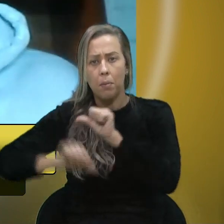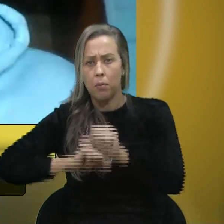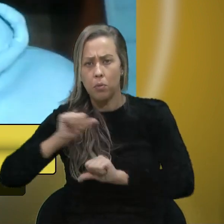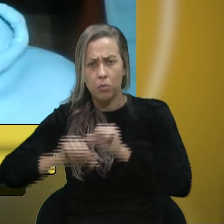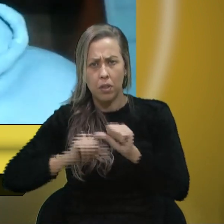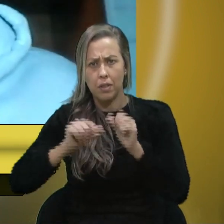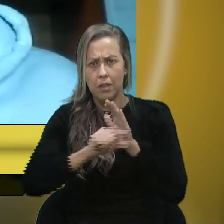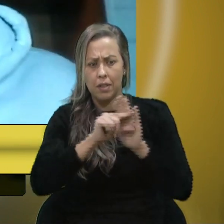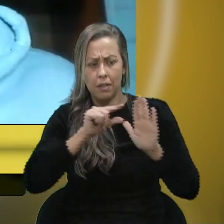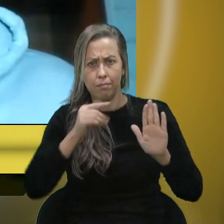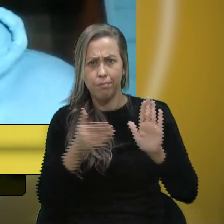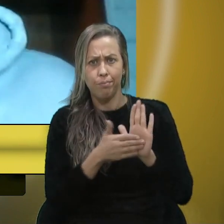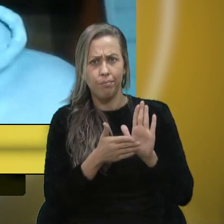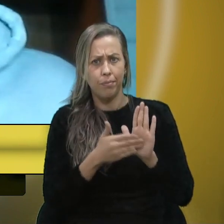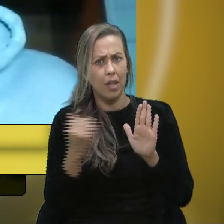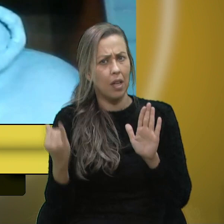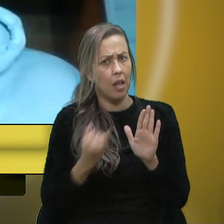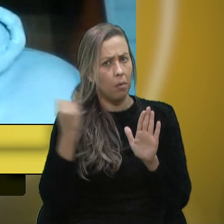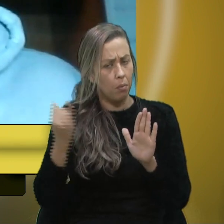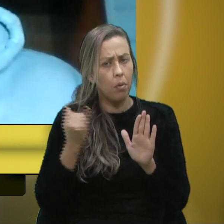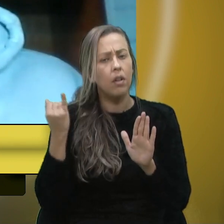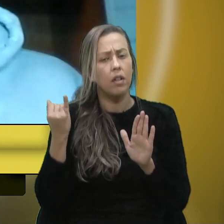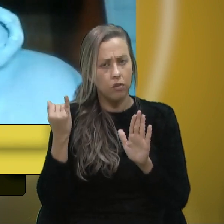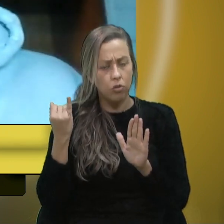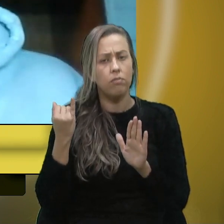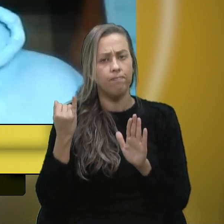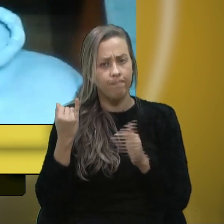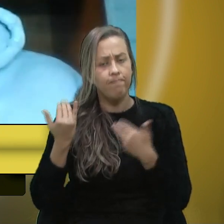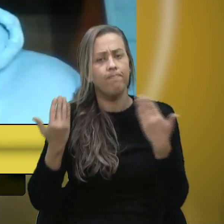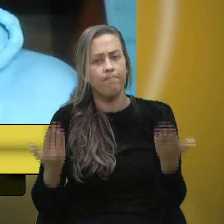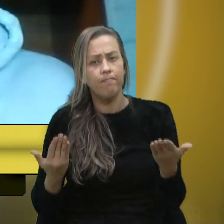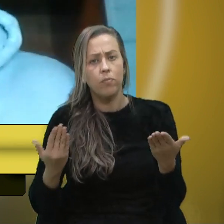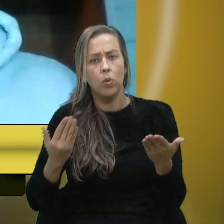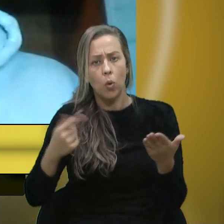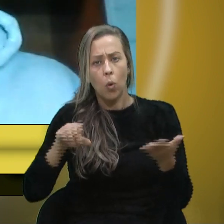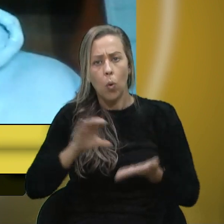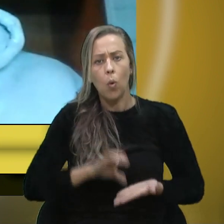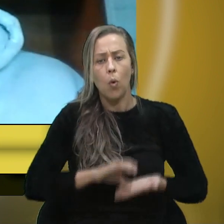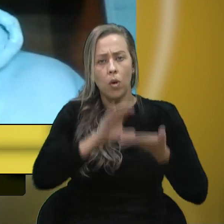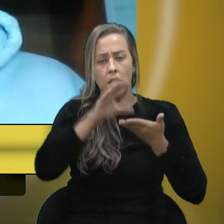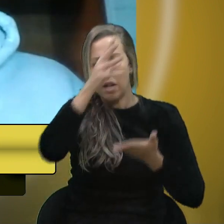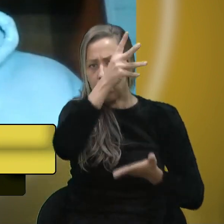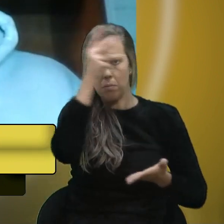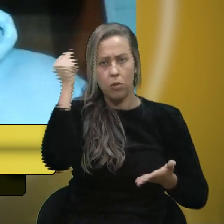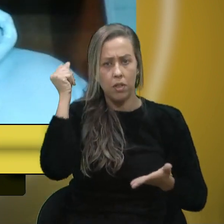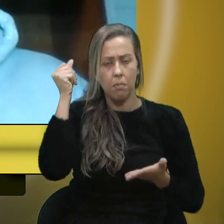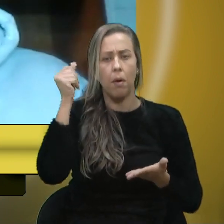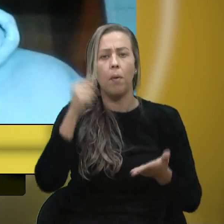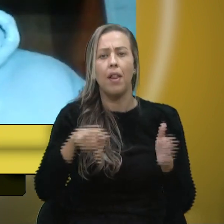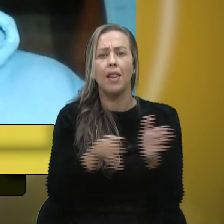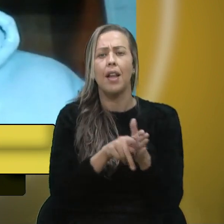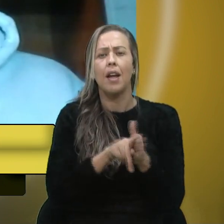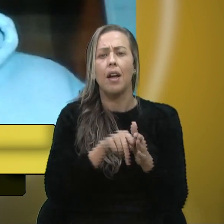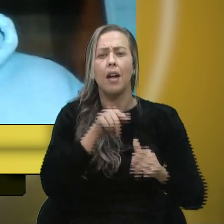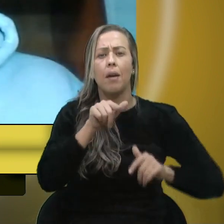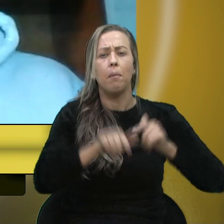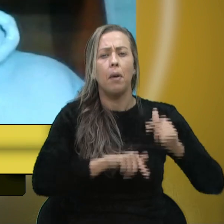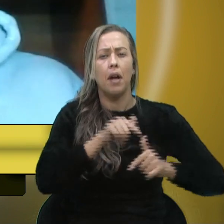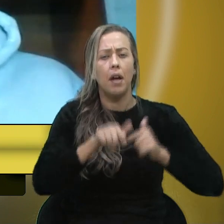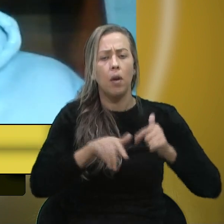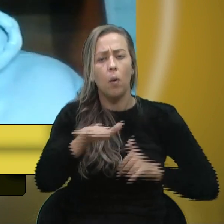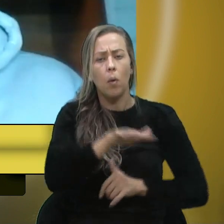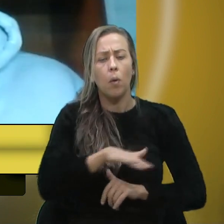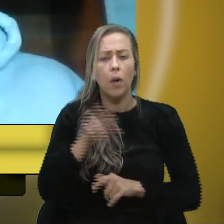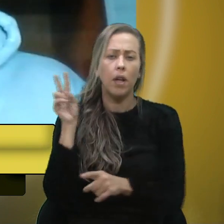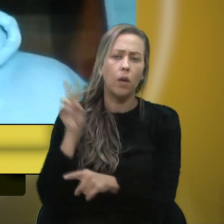tão importante que a pequena né um conselho municipal de tamanha relevância que